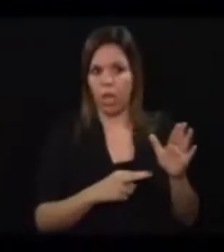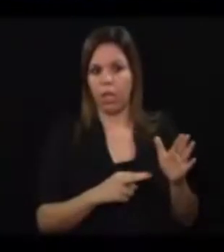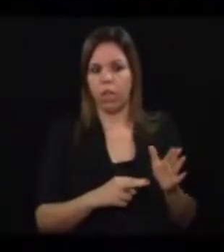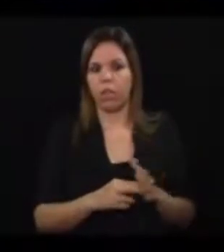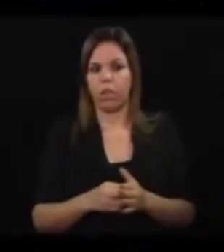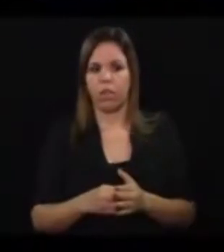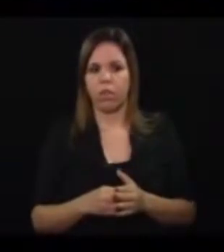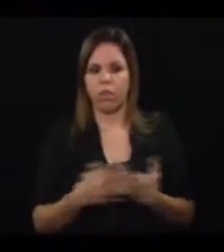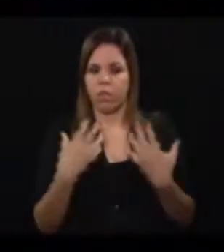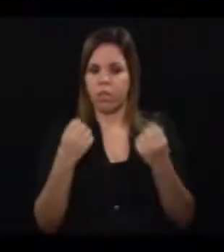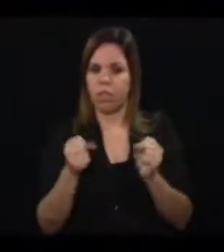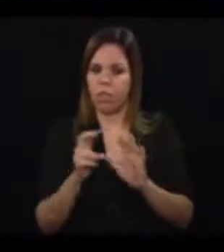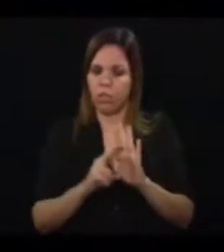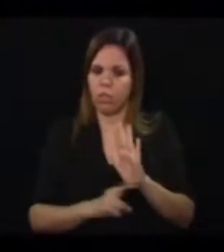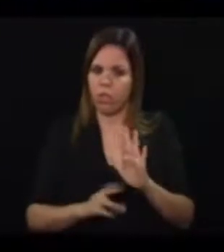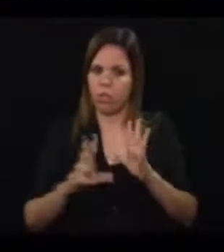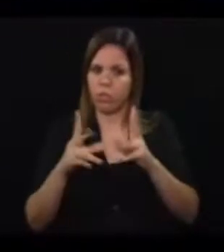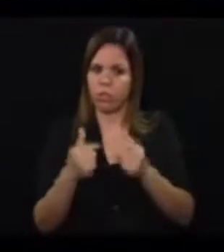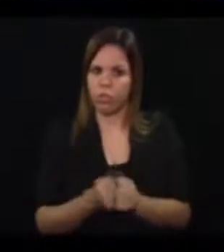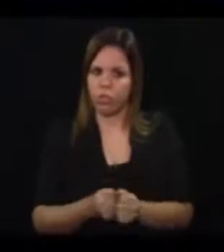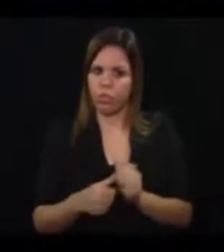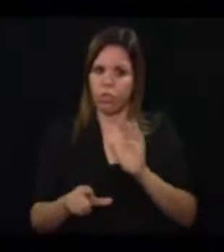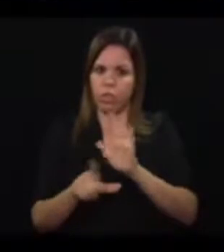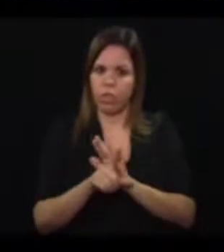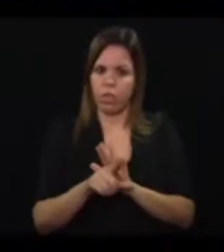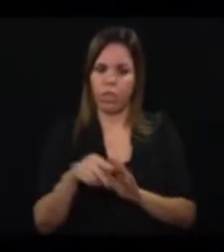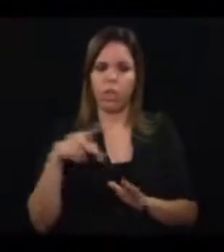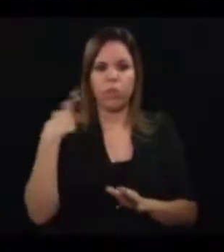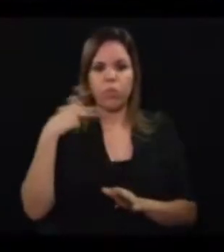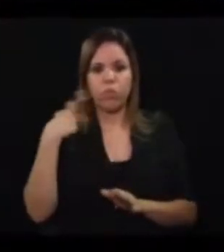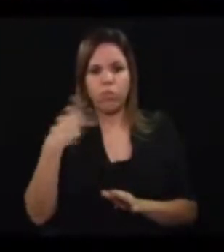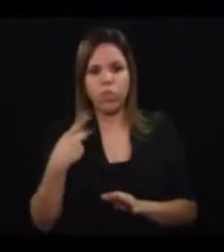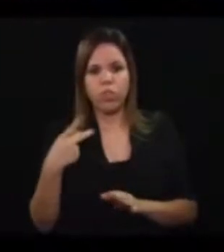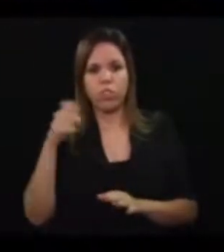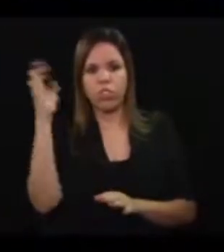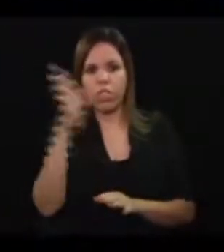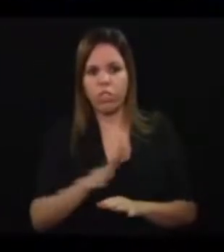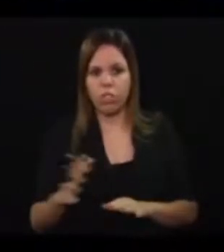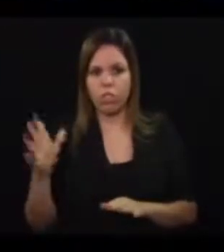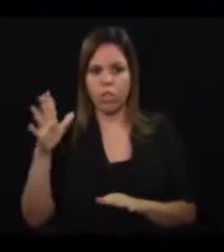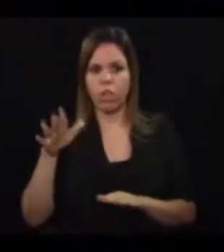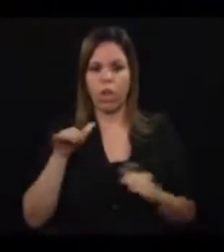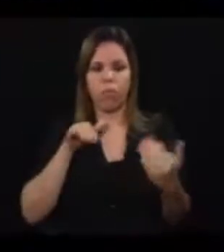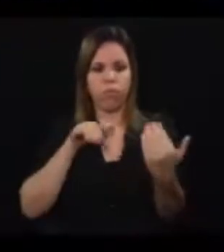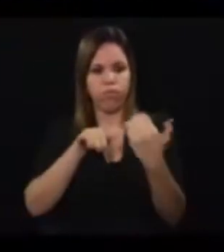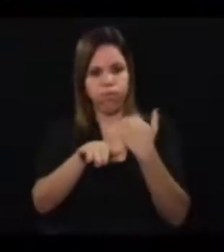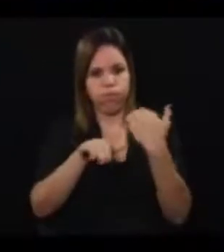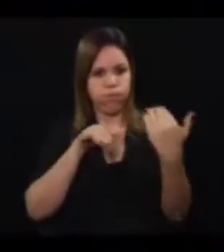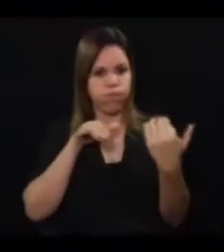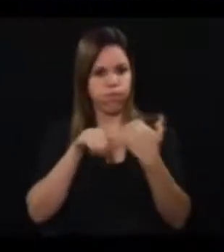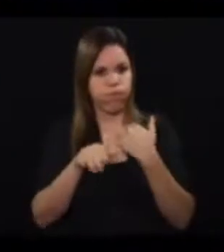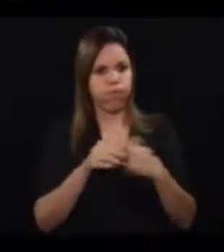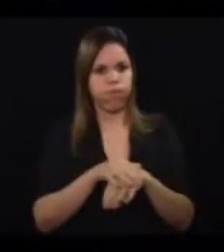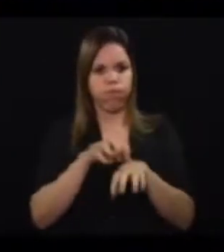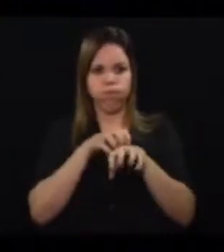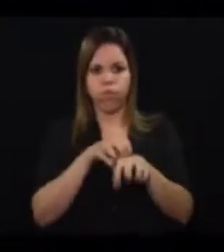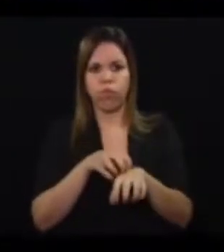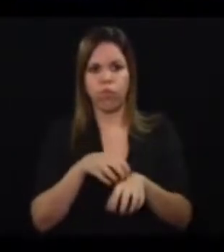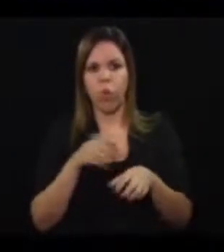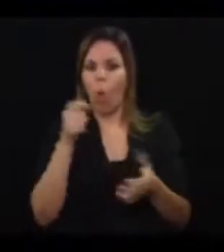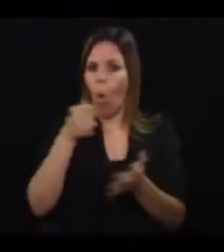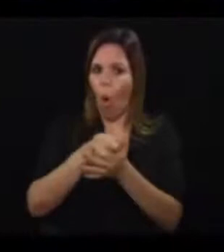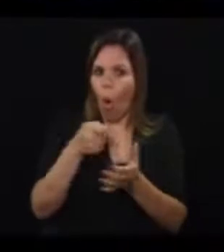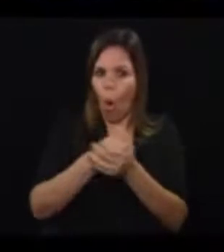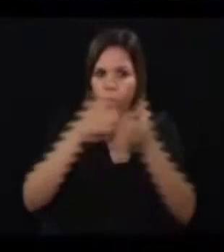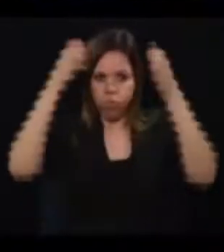A regulamentação está de acordo com a Lei e Política Nacional de Mobilidade Urbana. Nós não estamos exigindo capacete no